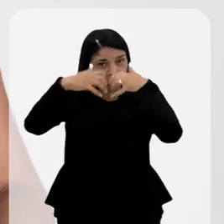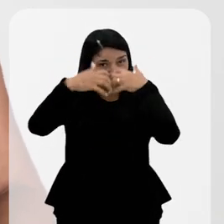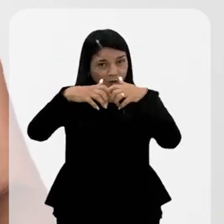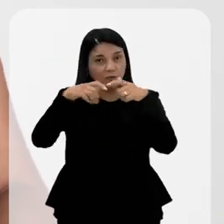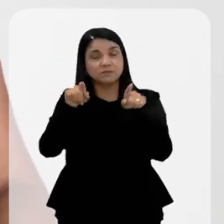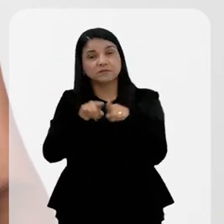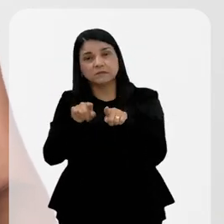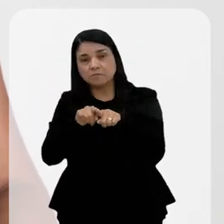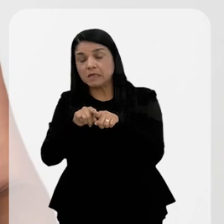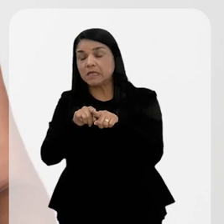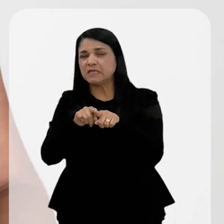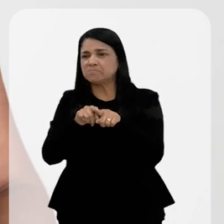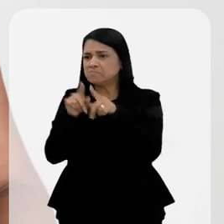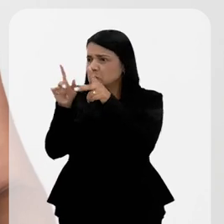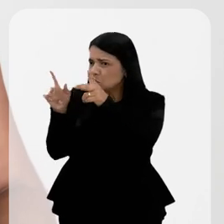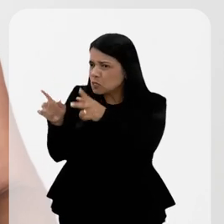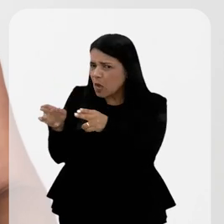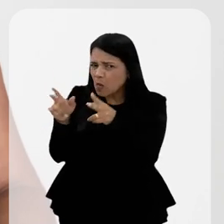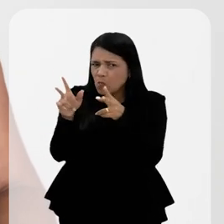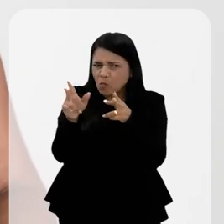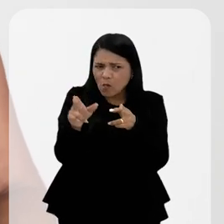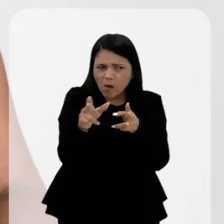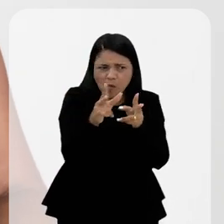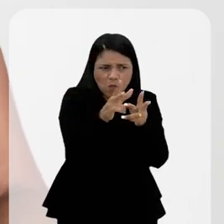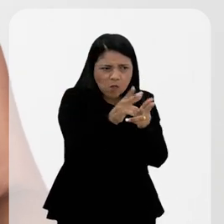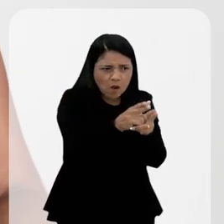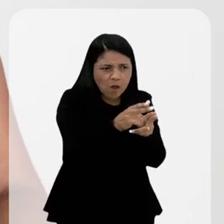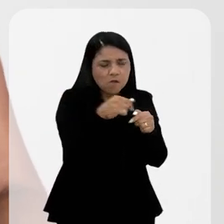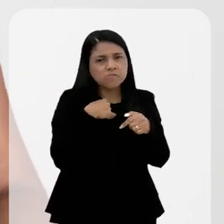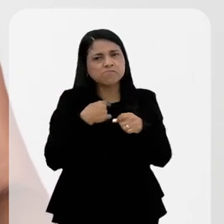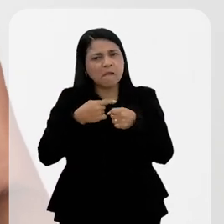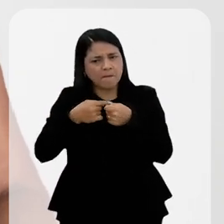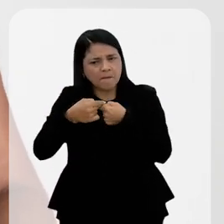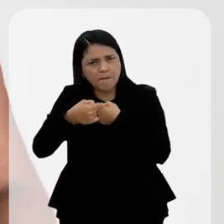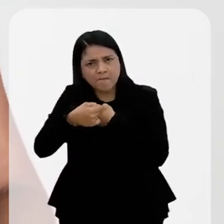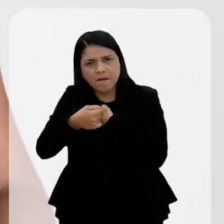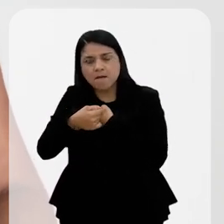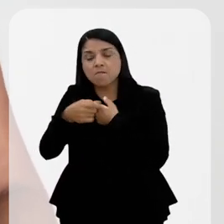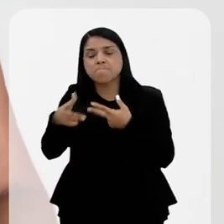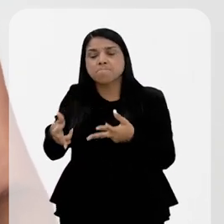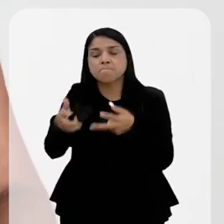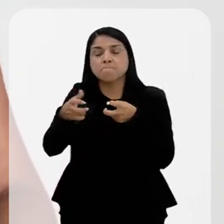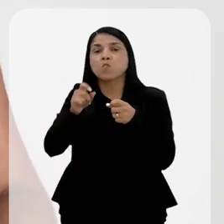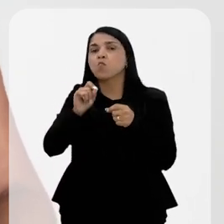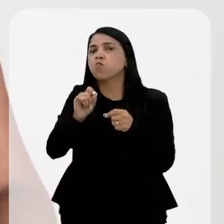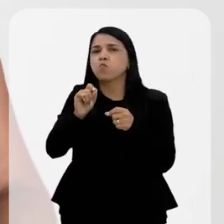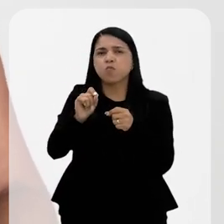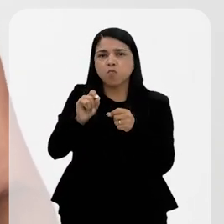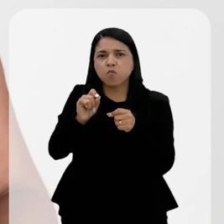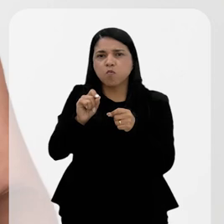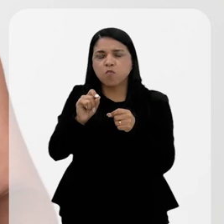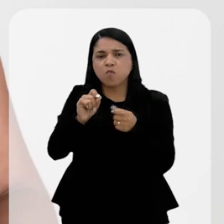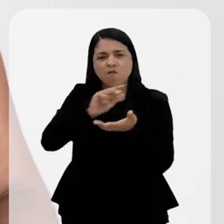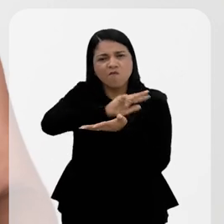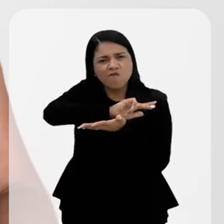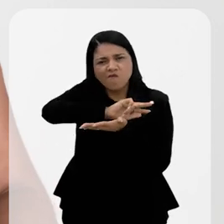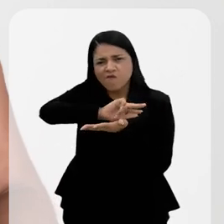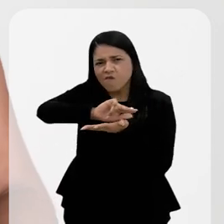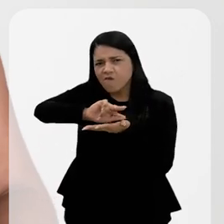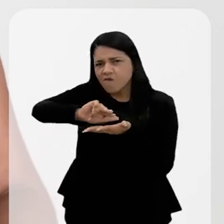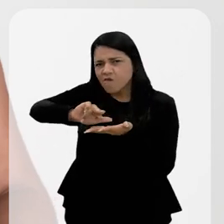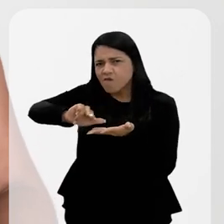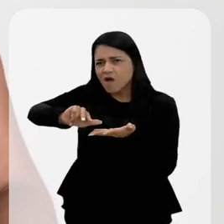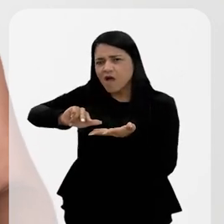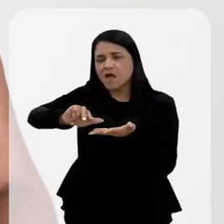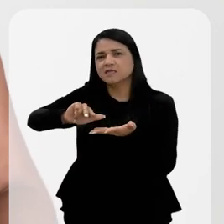Petrópolis, e há algo em comum em todos esses municípios. Nós vemos que há uma